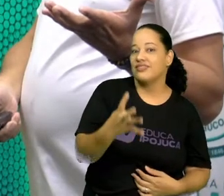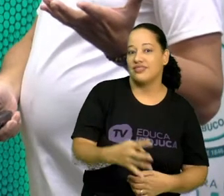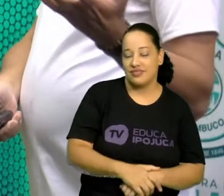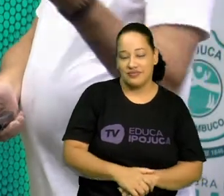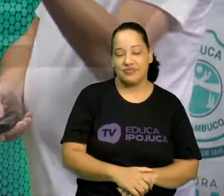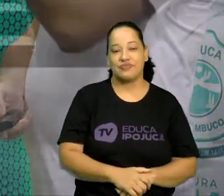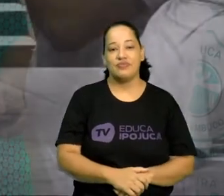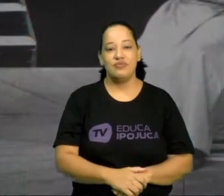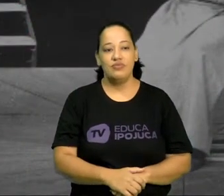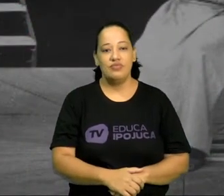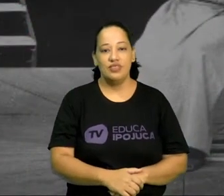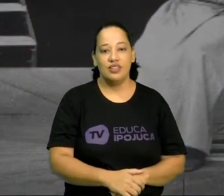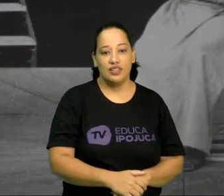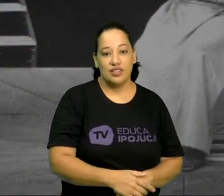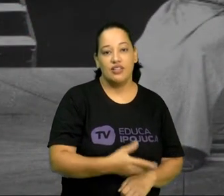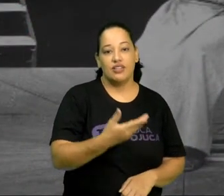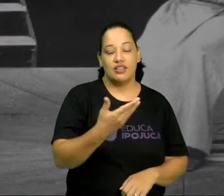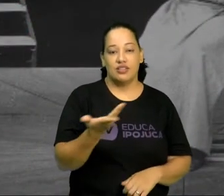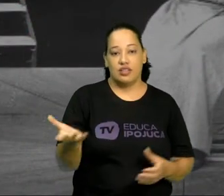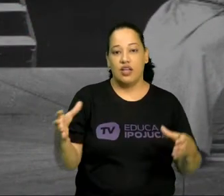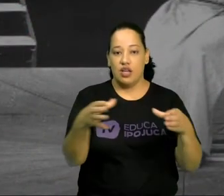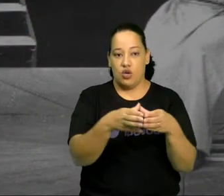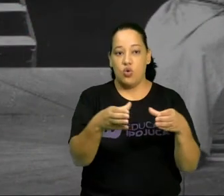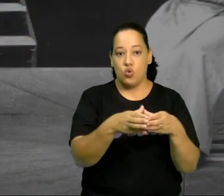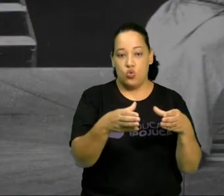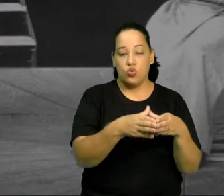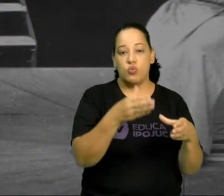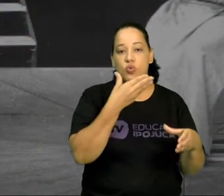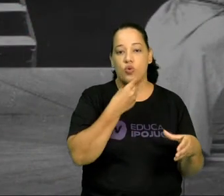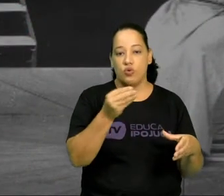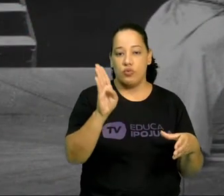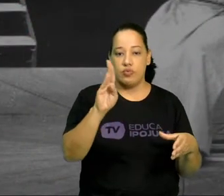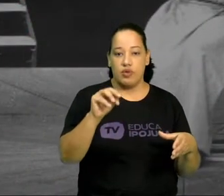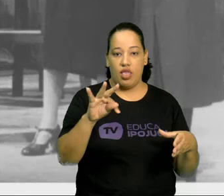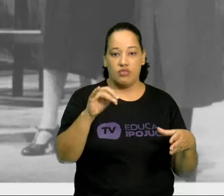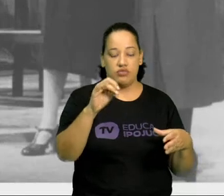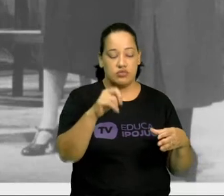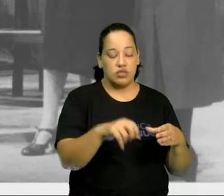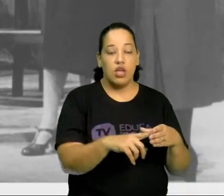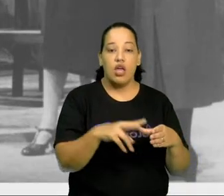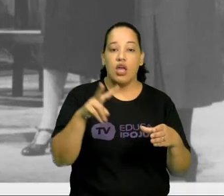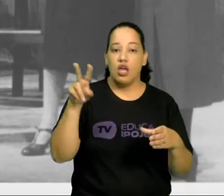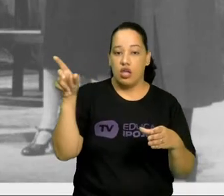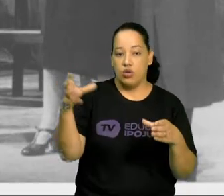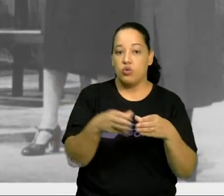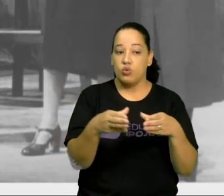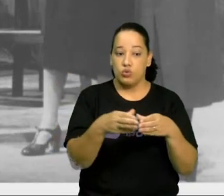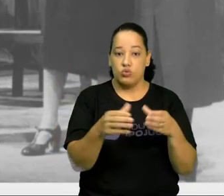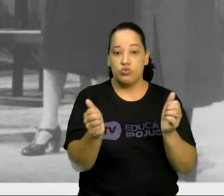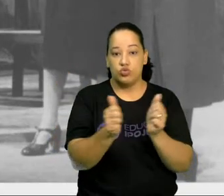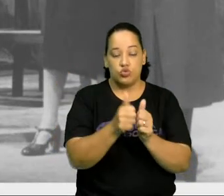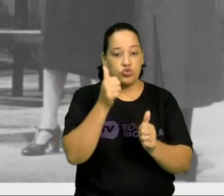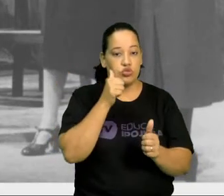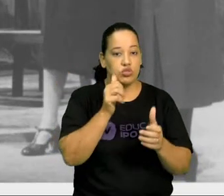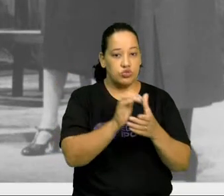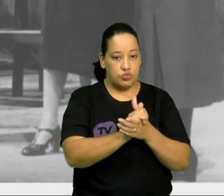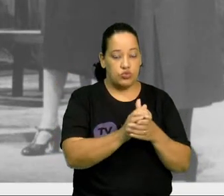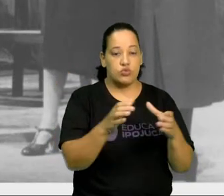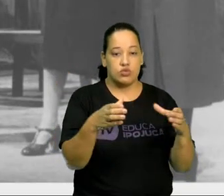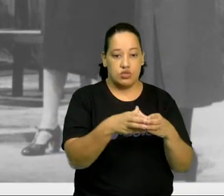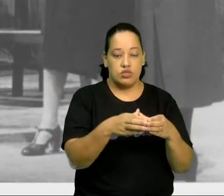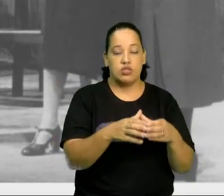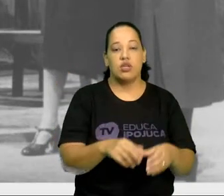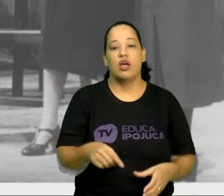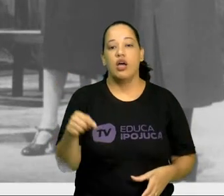Aqui, o Berlin Ensemble, que é o grupo do Brecht e da Helene Weigel, que era a esposa dele. O teatro atual